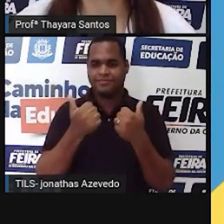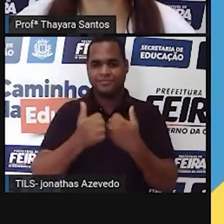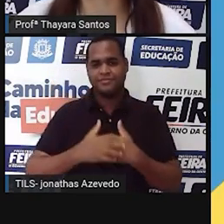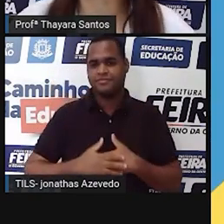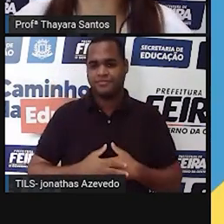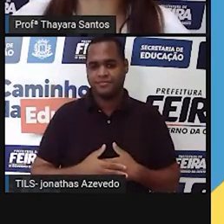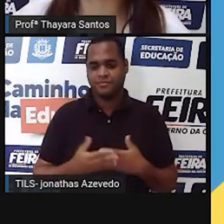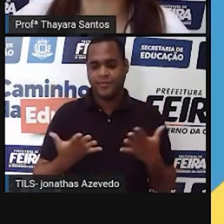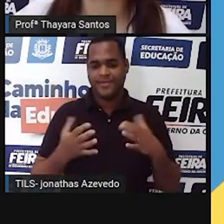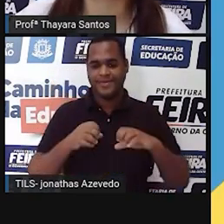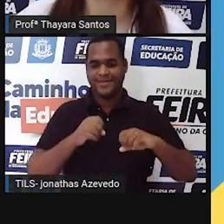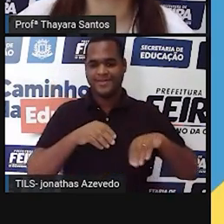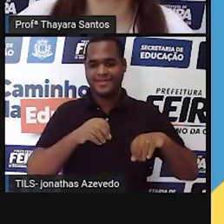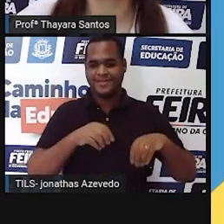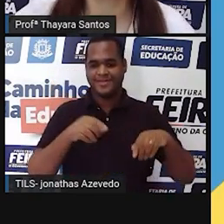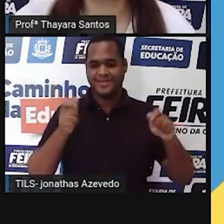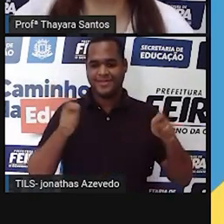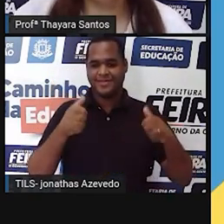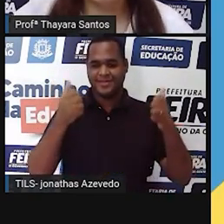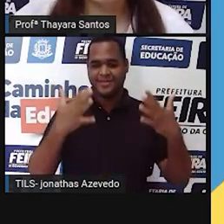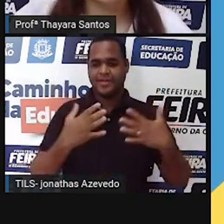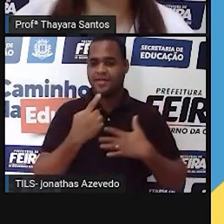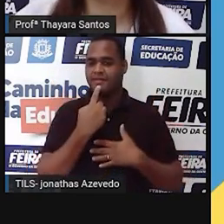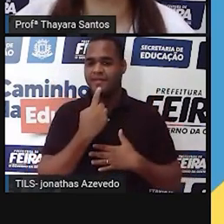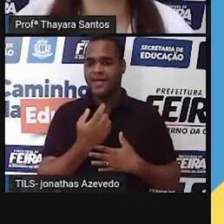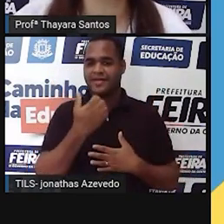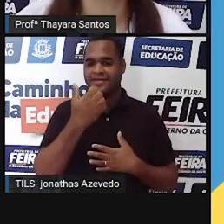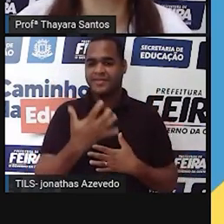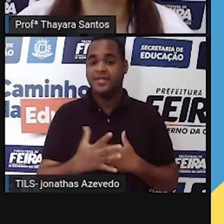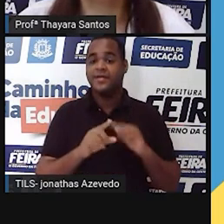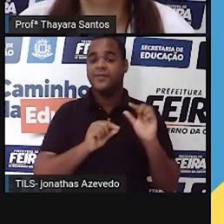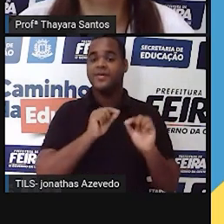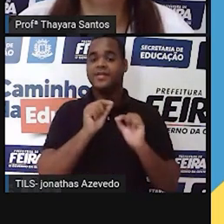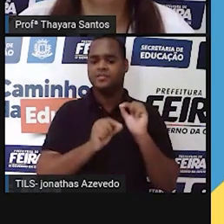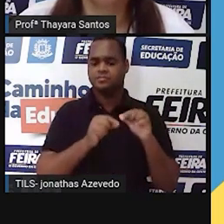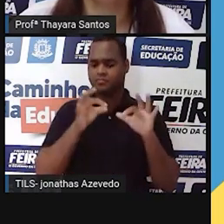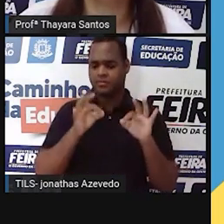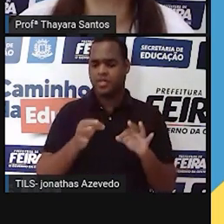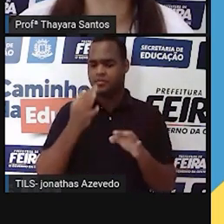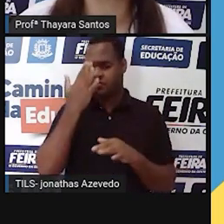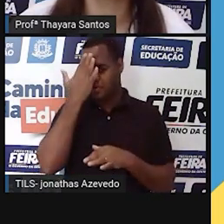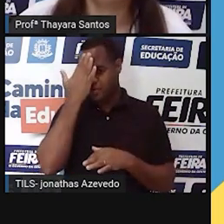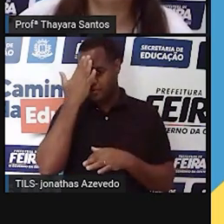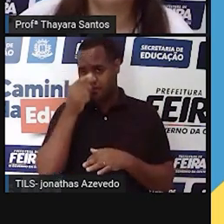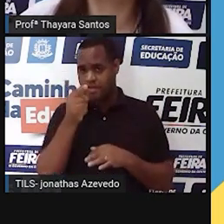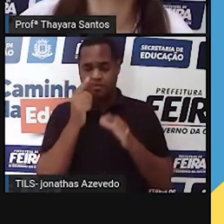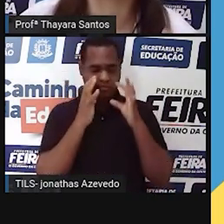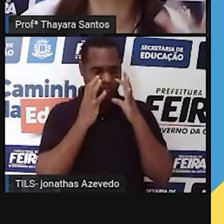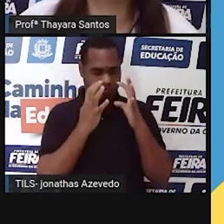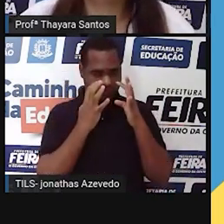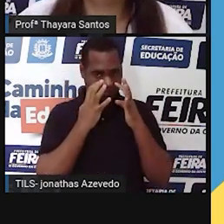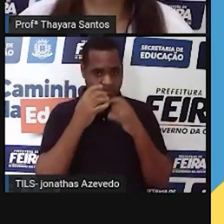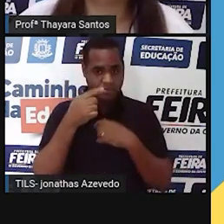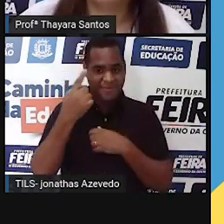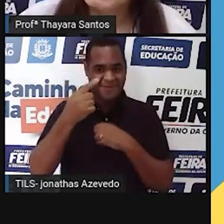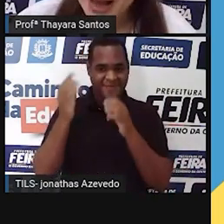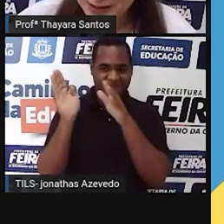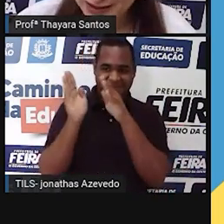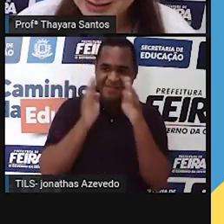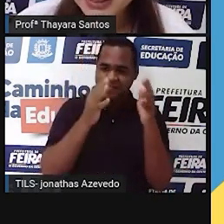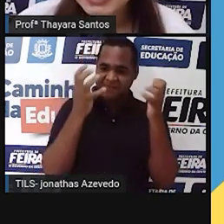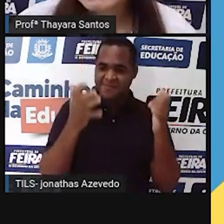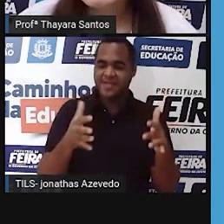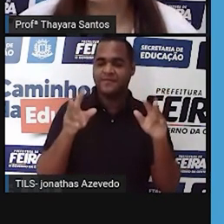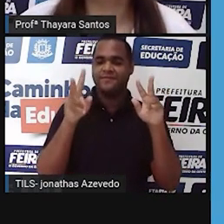E na aula de hoje a gente vai falar sobre, tenho certeza que vocês já prestaram atenção aí no primeiro slide, já viram qual é o tema da nossa